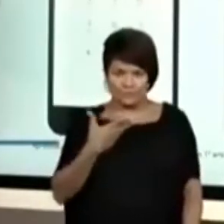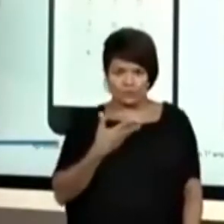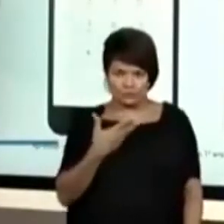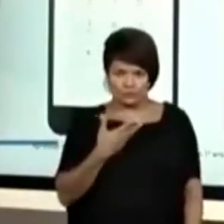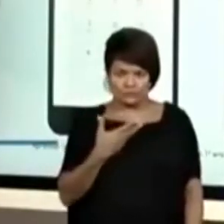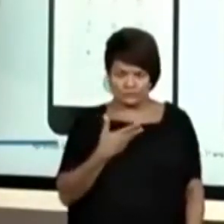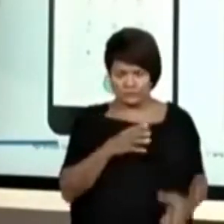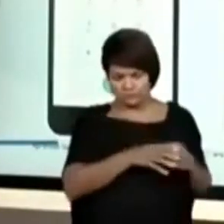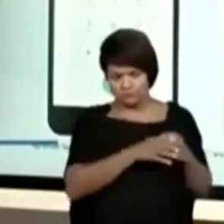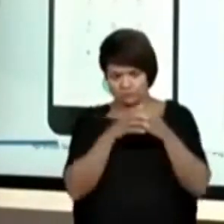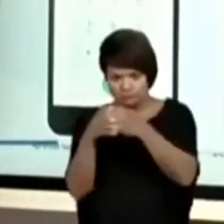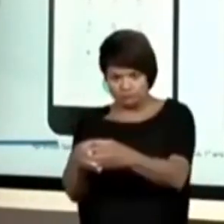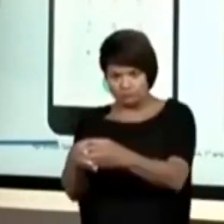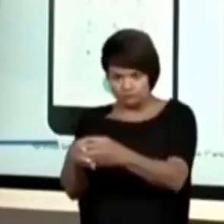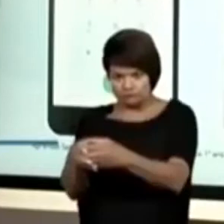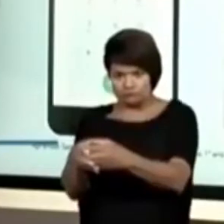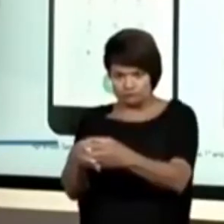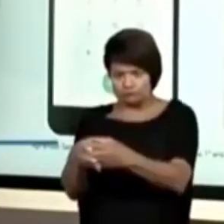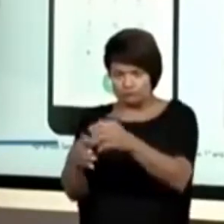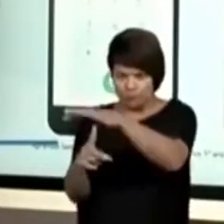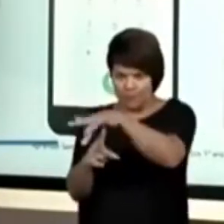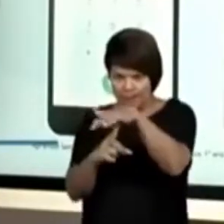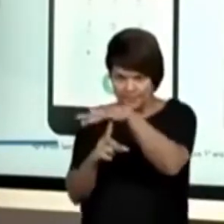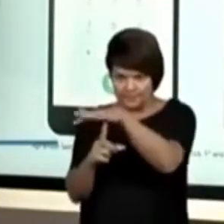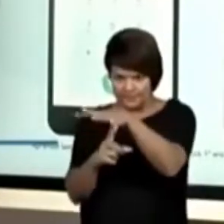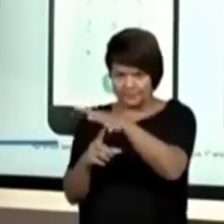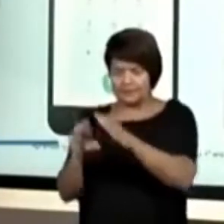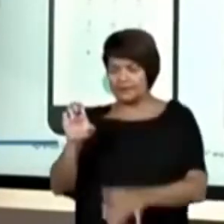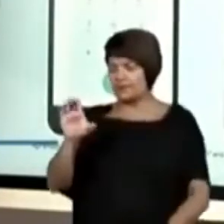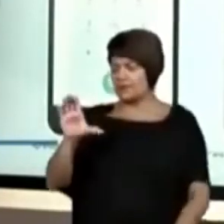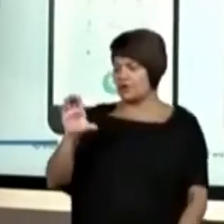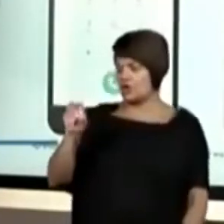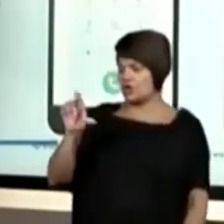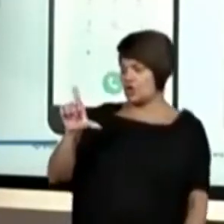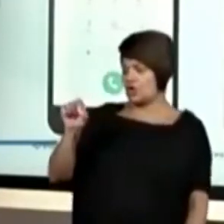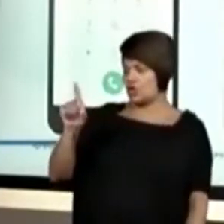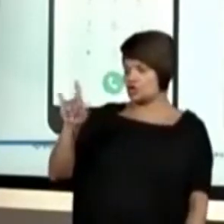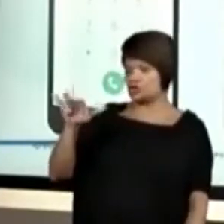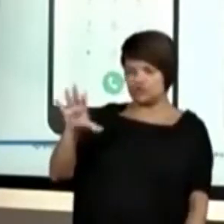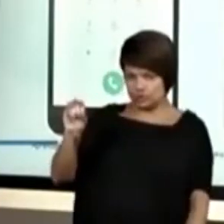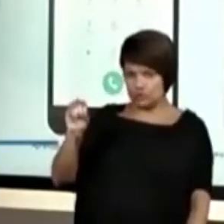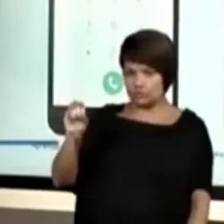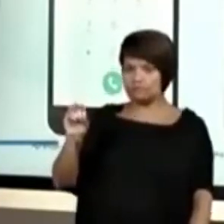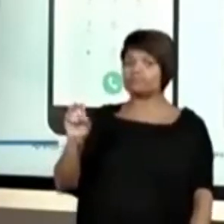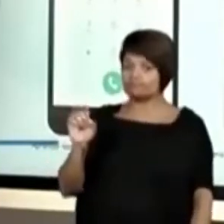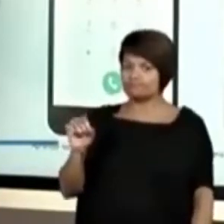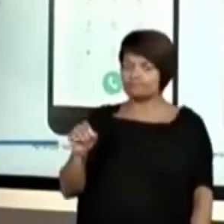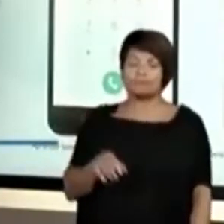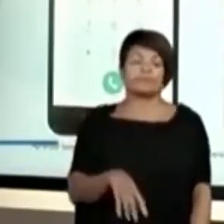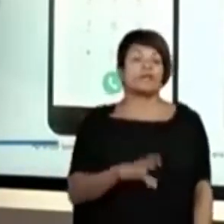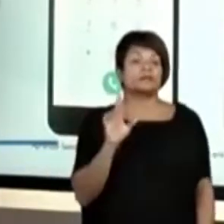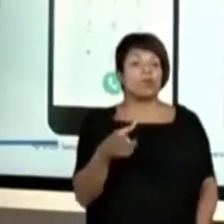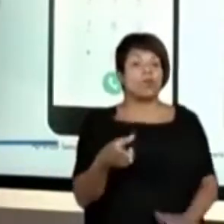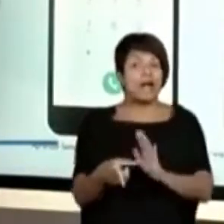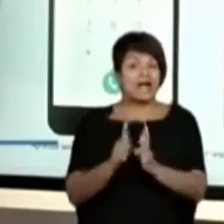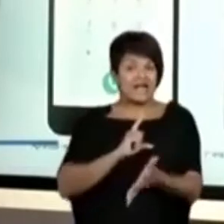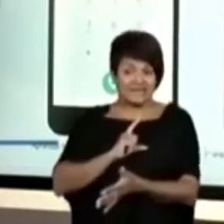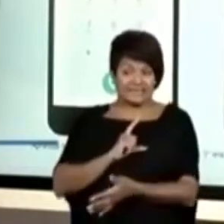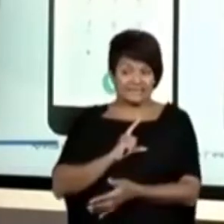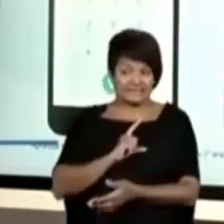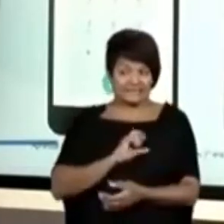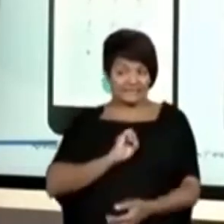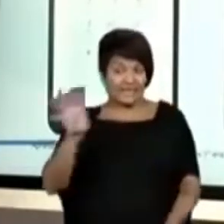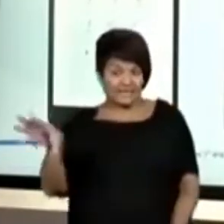ecológico da cidade? Então, uma coisa muito importante que eles aprenderam antes de sair foi o número de telefone do